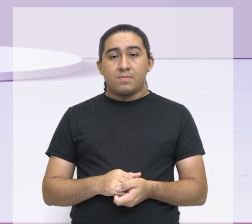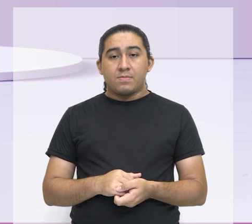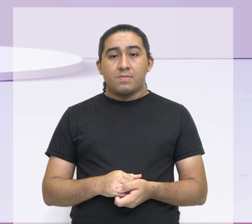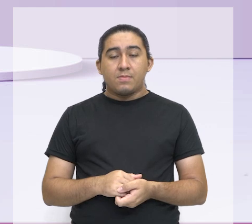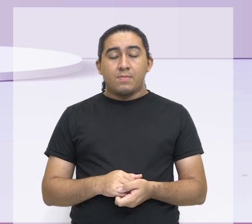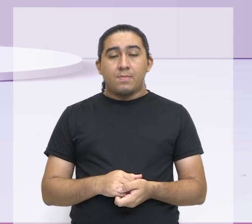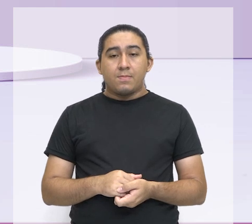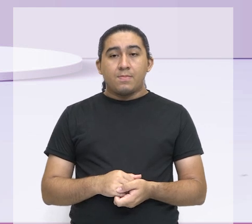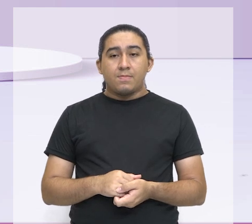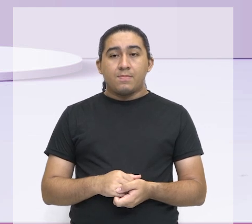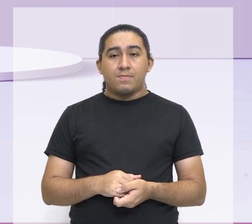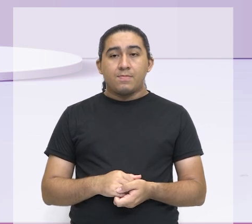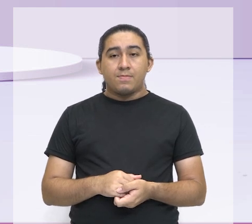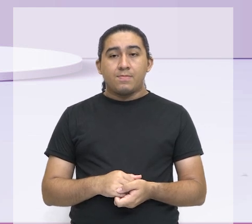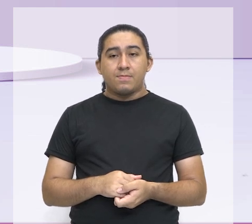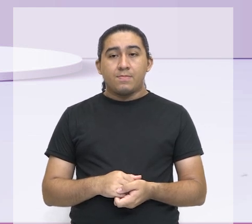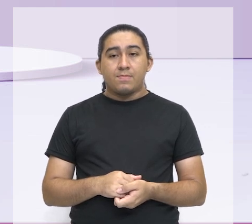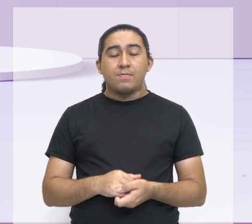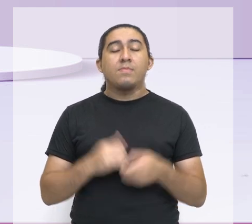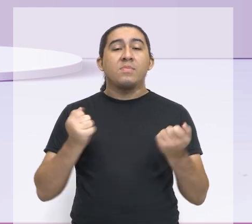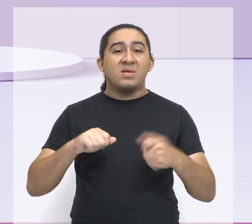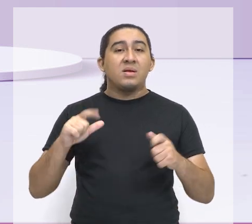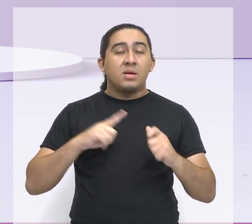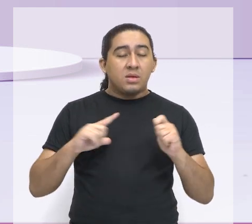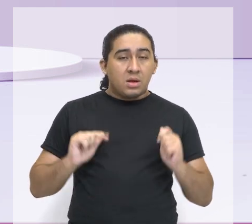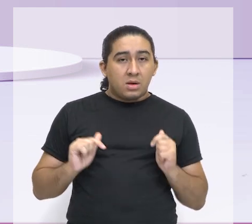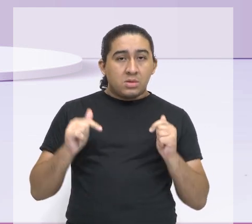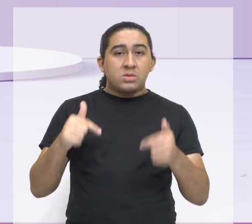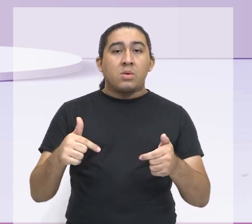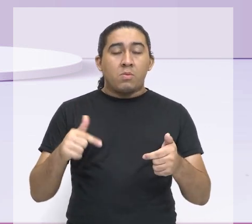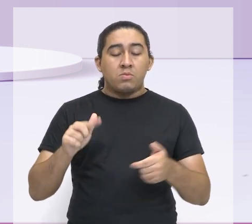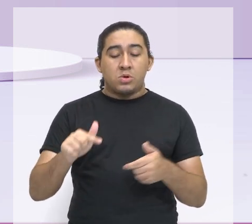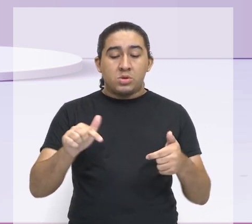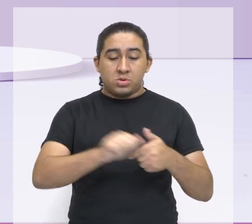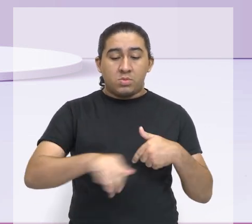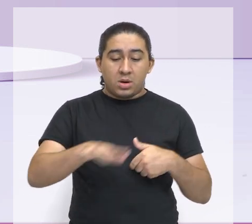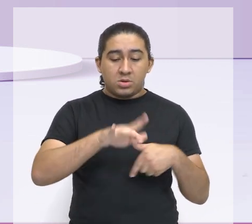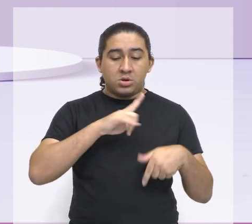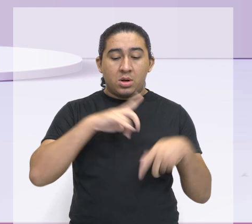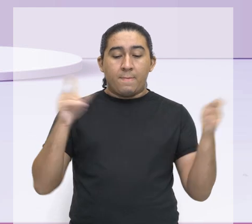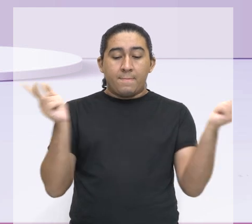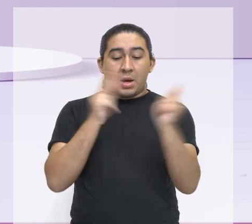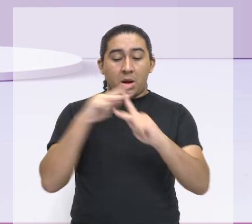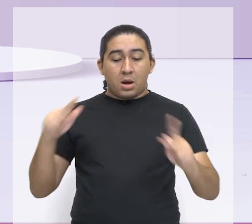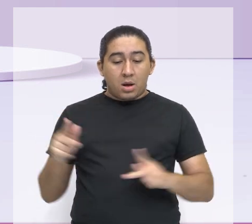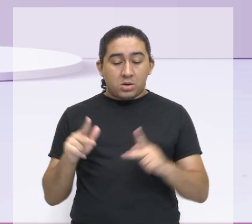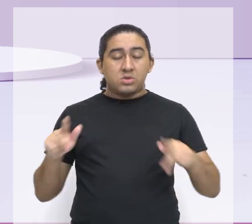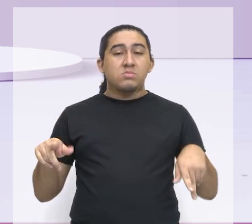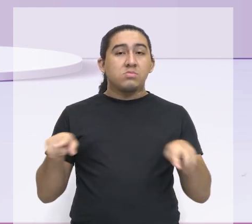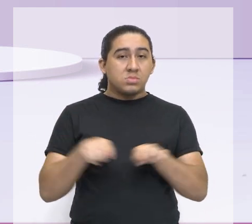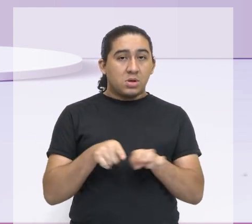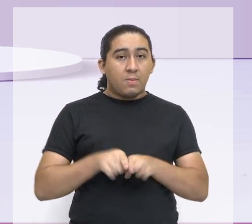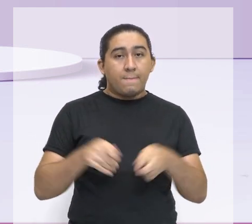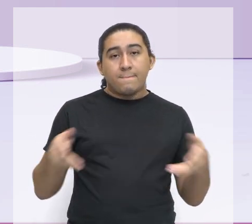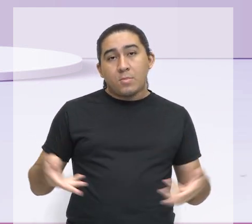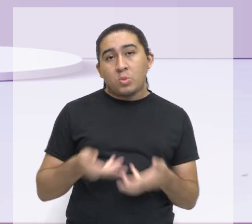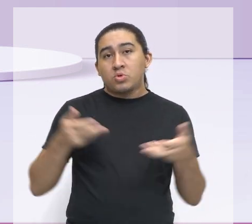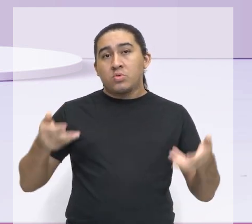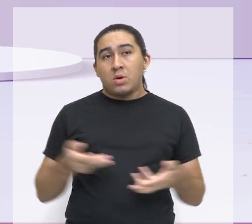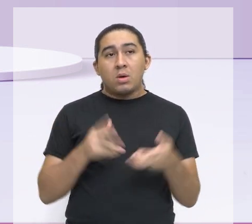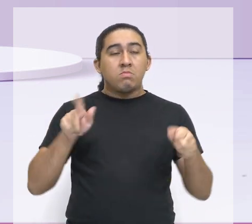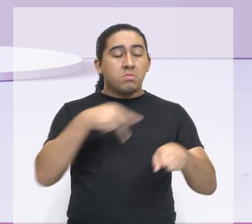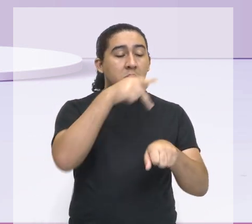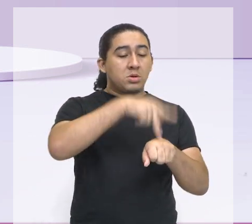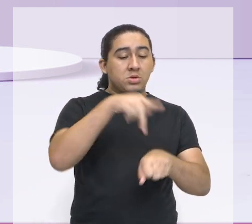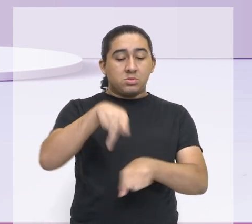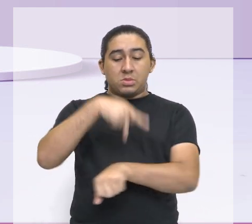Então, nós temos que exercer esse direito de acolher as pessoas, de propagar a paz entre as pessoas, entre as nações.